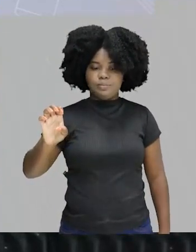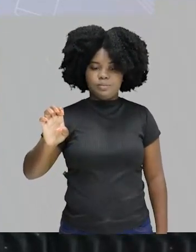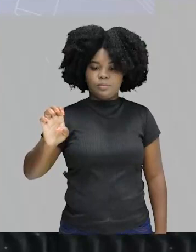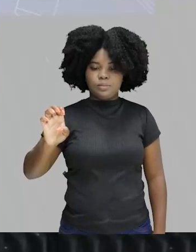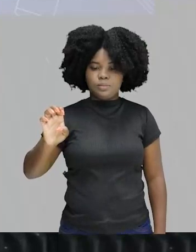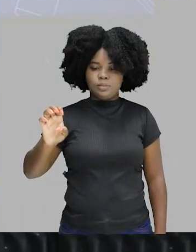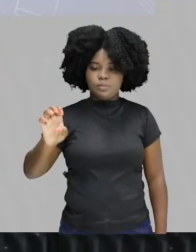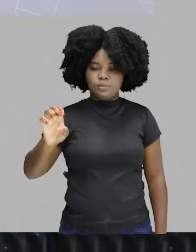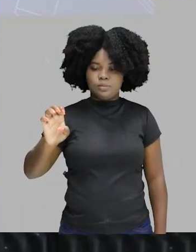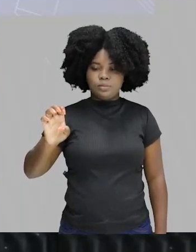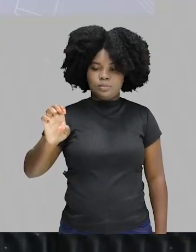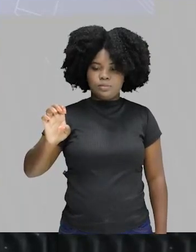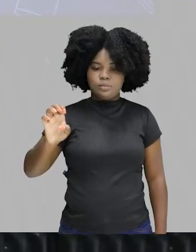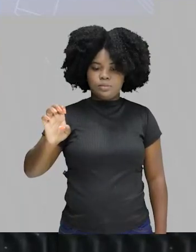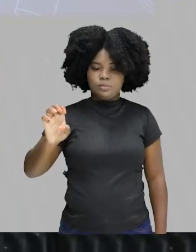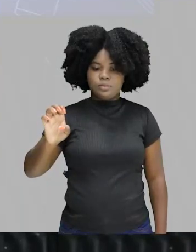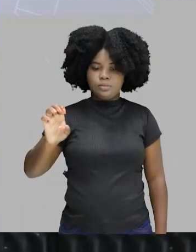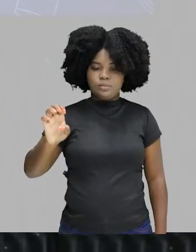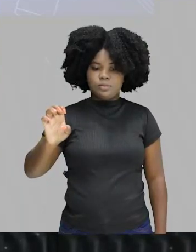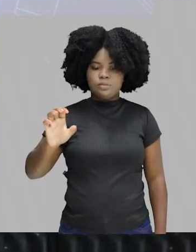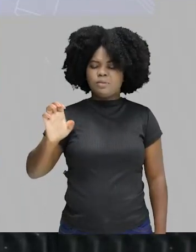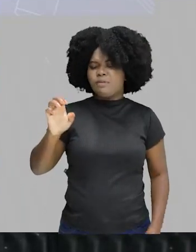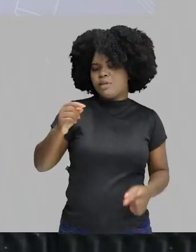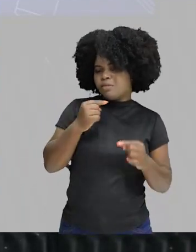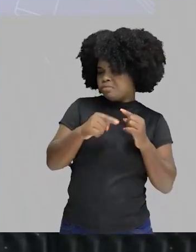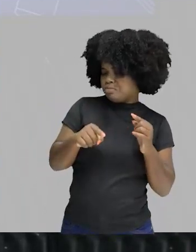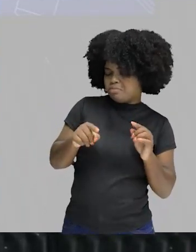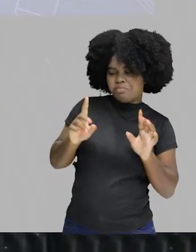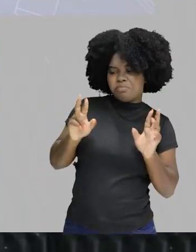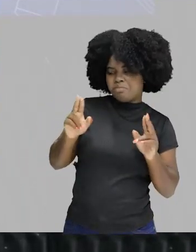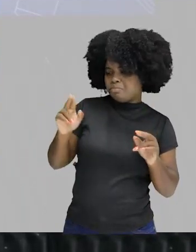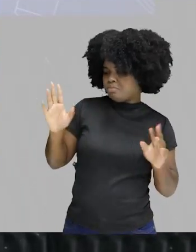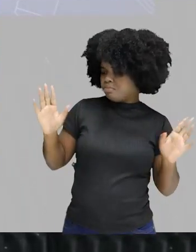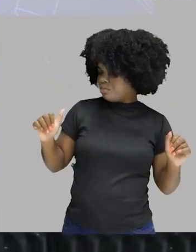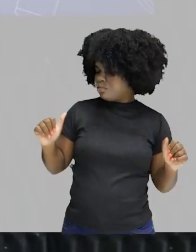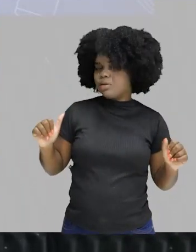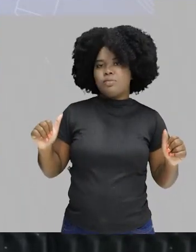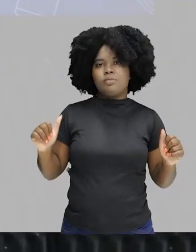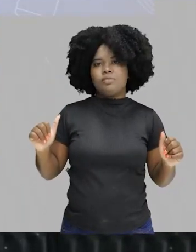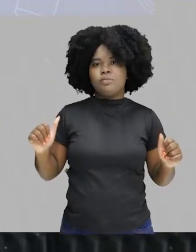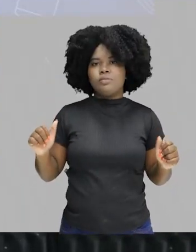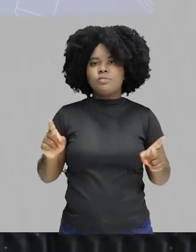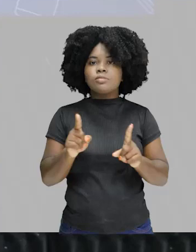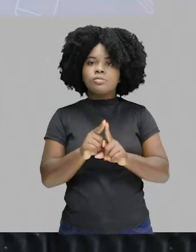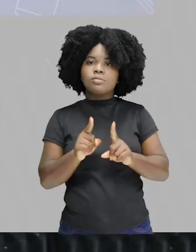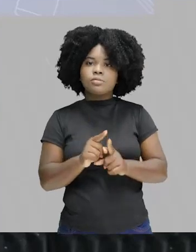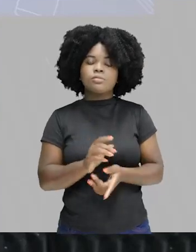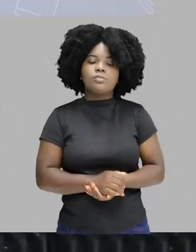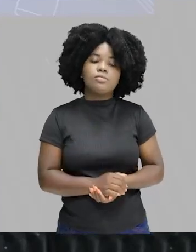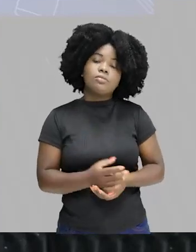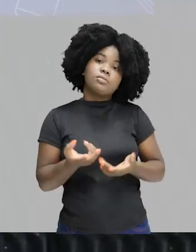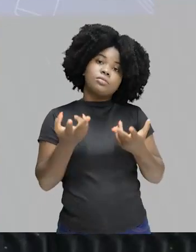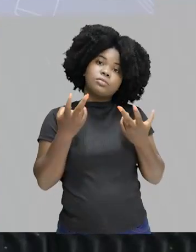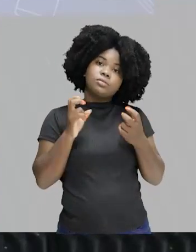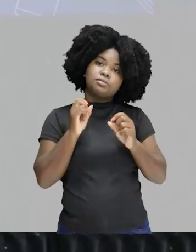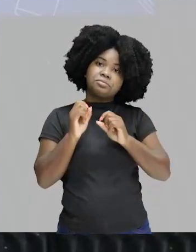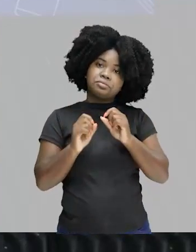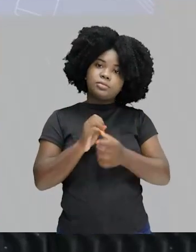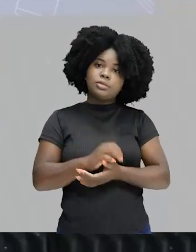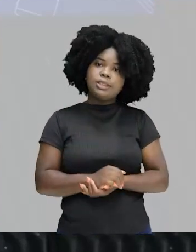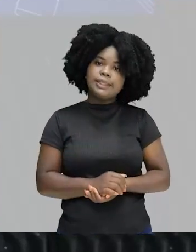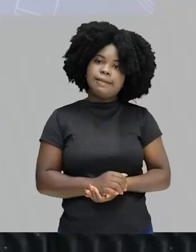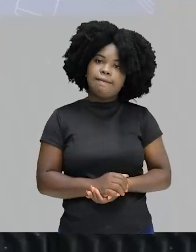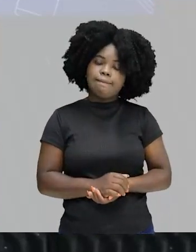e mulheres, sem a distinção de raça e religião. Mas não é isso que constitui uma democracia formal. Então, perceba que nesta